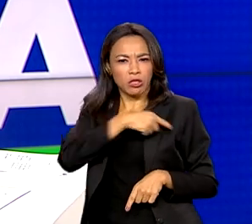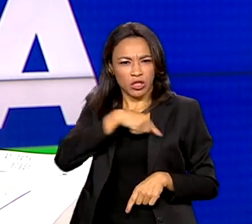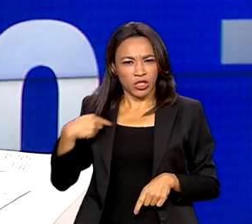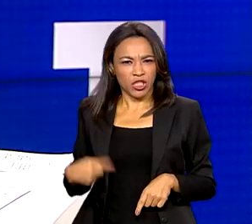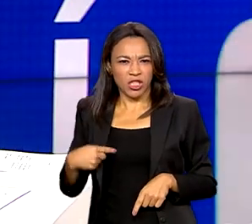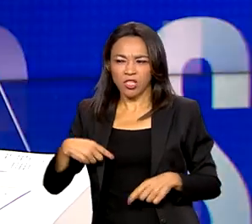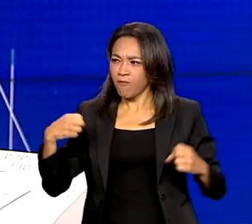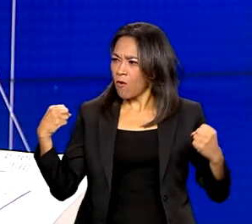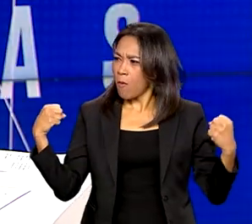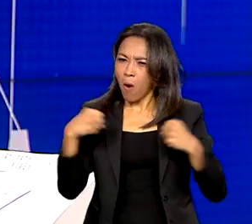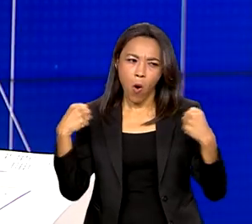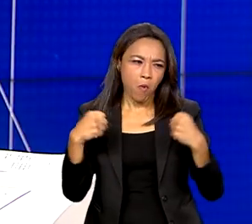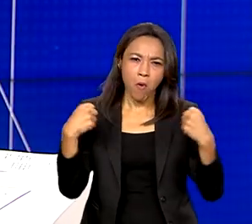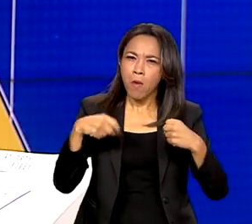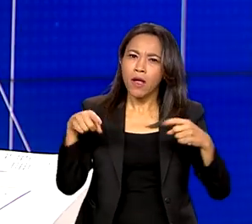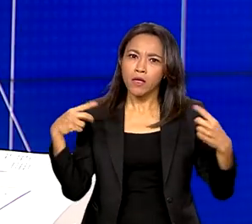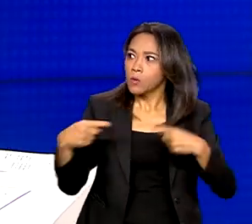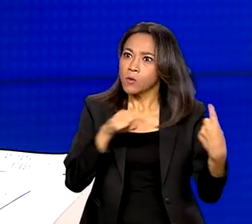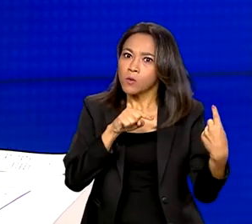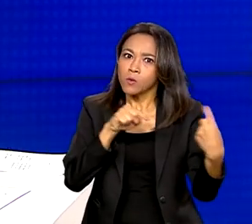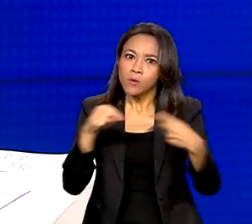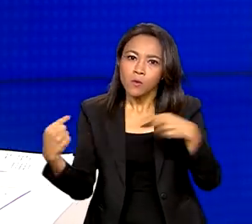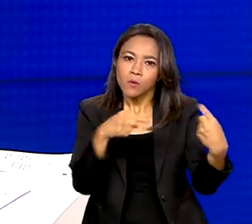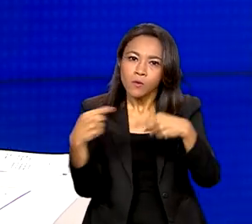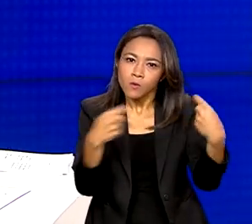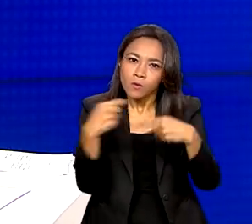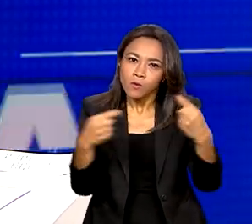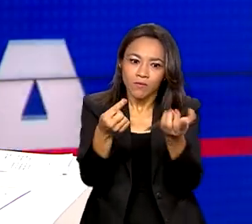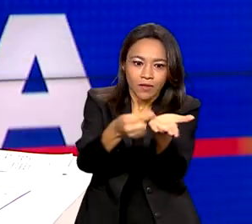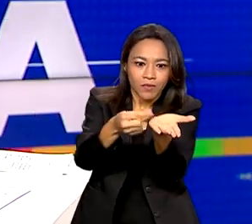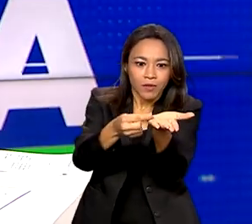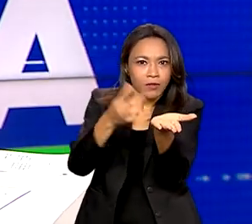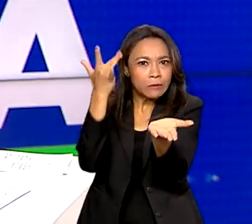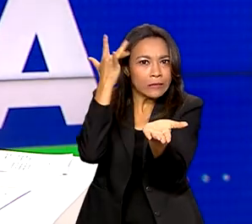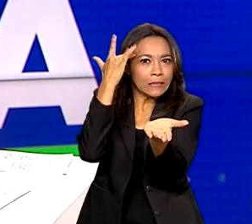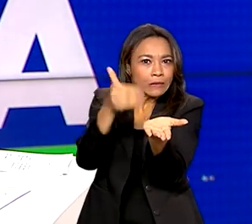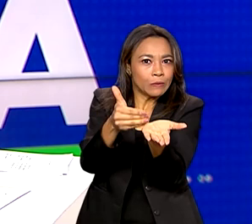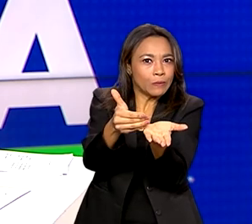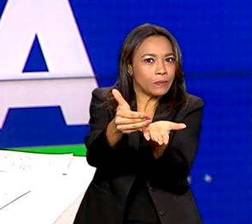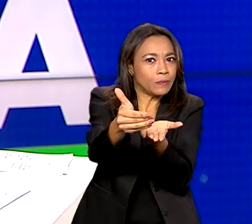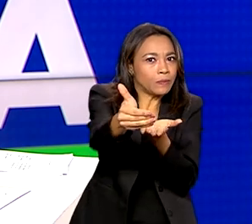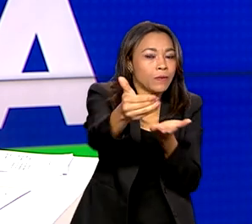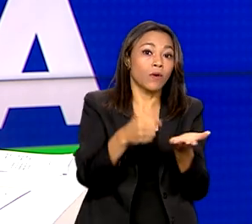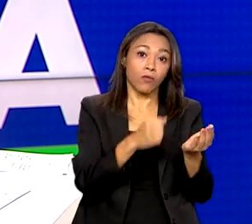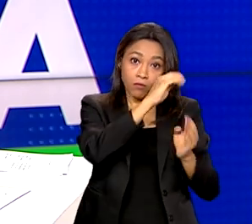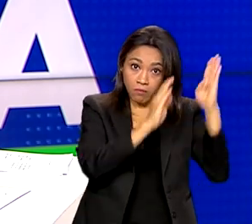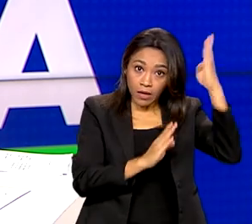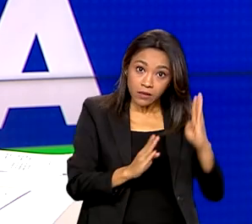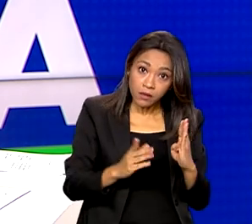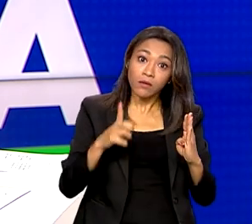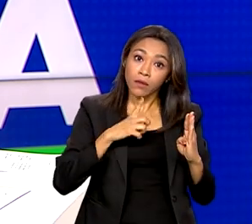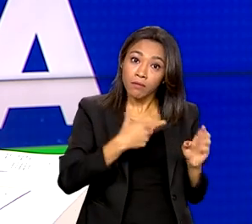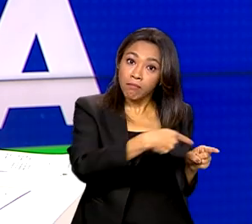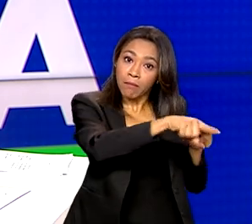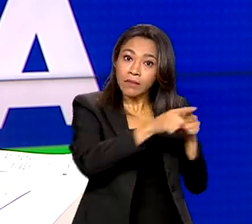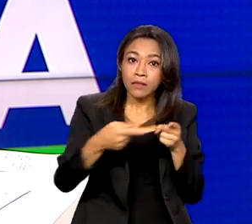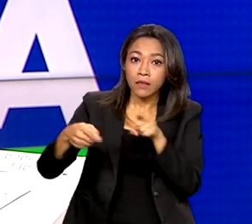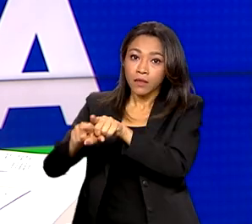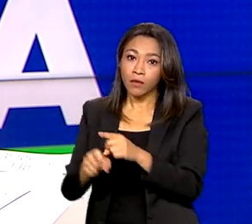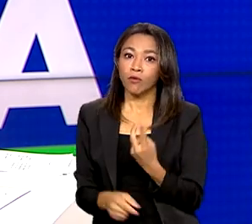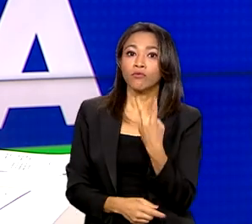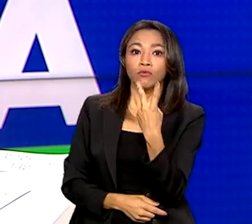pela dominação de microchips cada mais avançados. O Brasil, que mantém parcerias com os dois países,